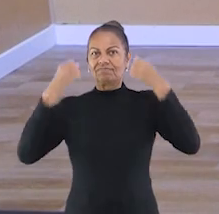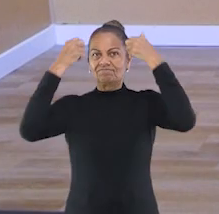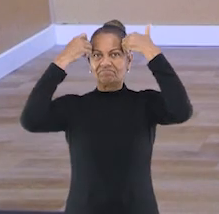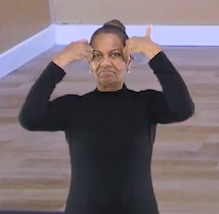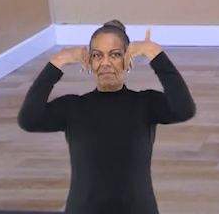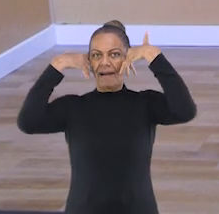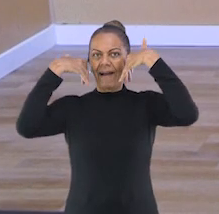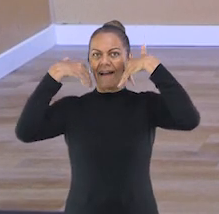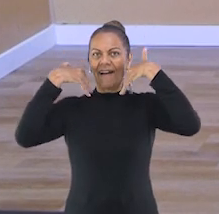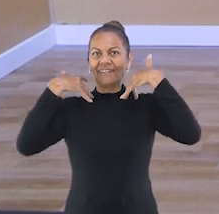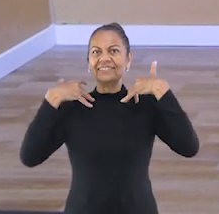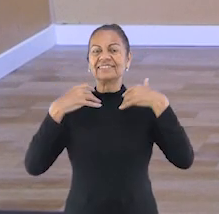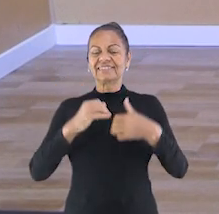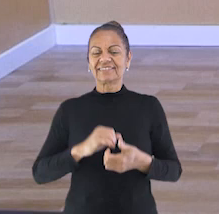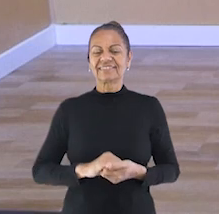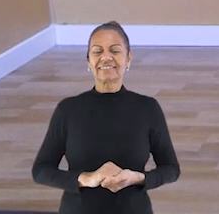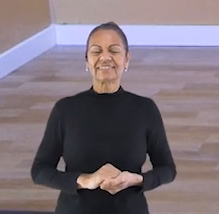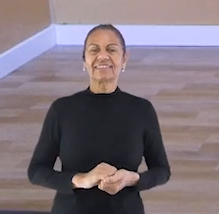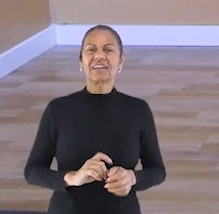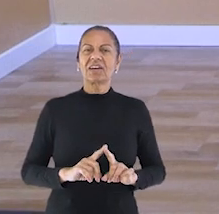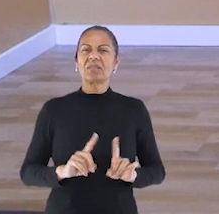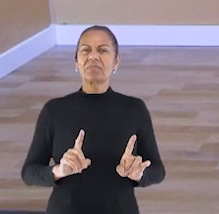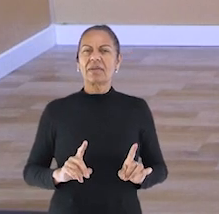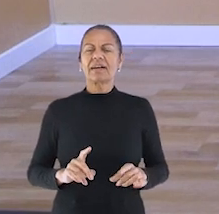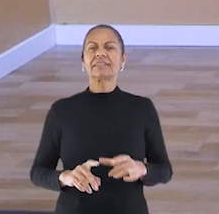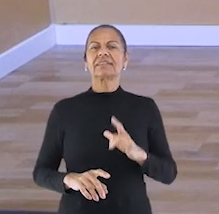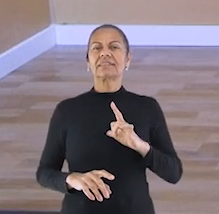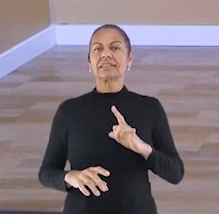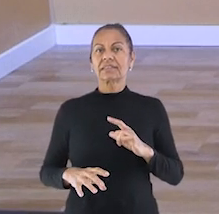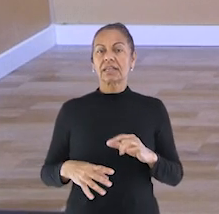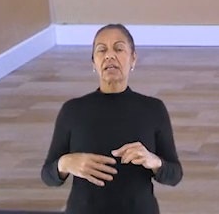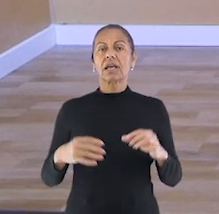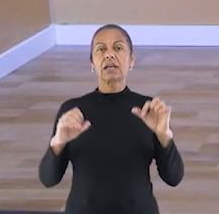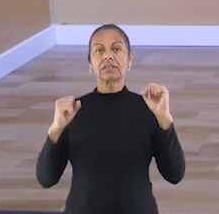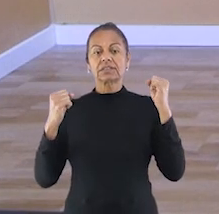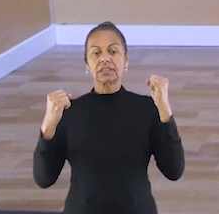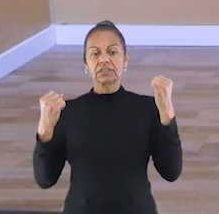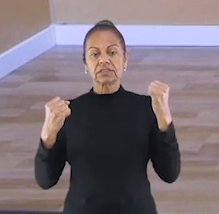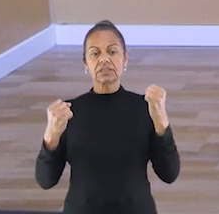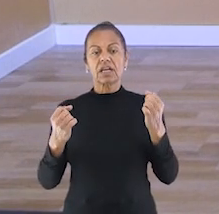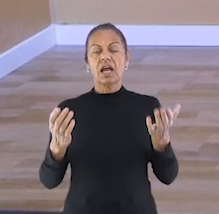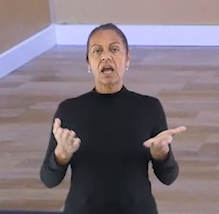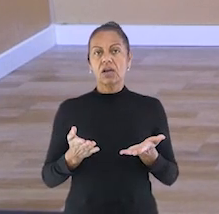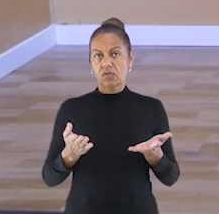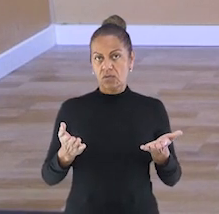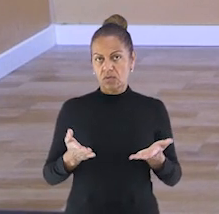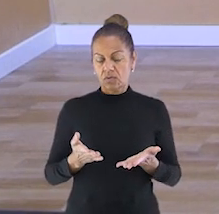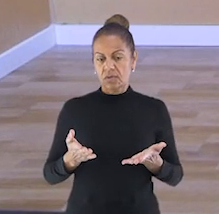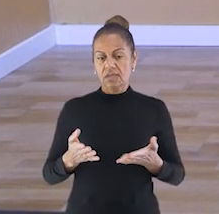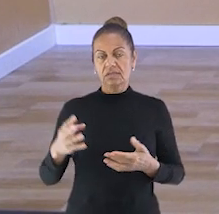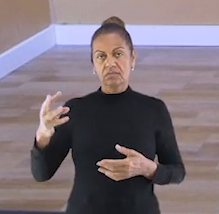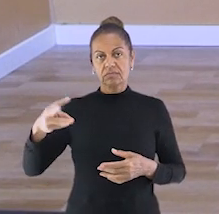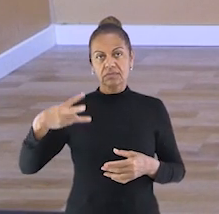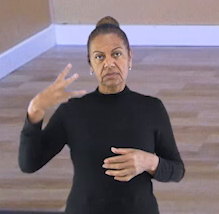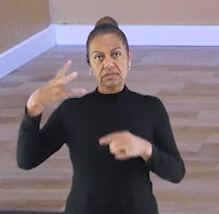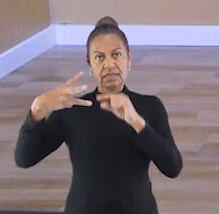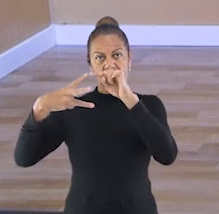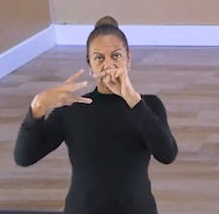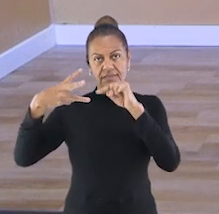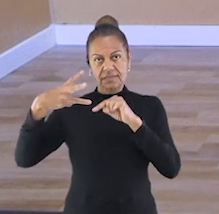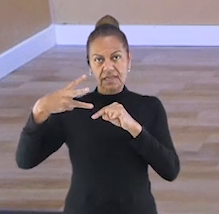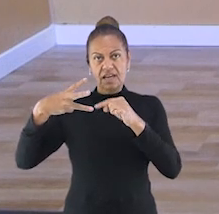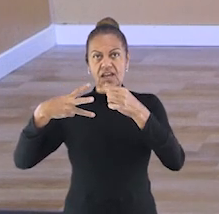exercício é bem tranquilo. A gente vai fazer uma ponte com elevação pélvica. São três séries